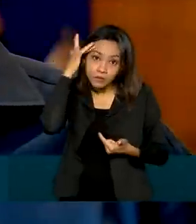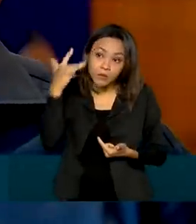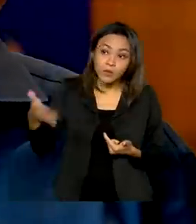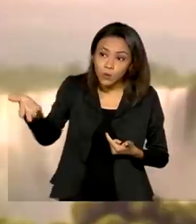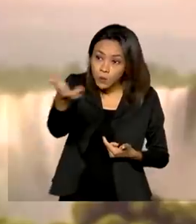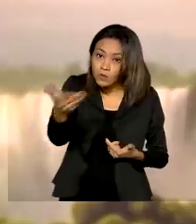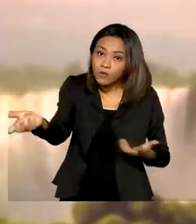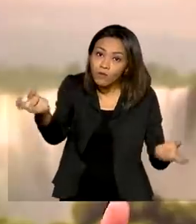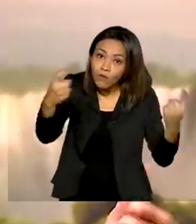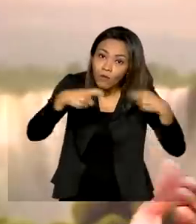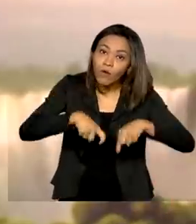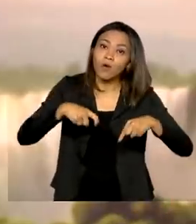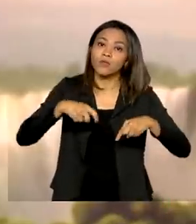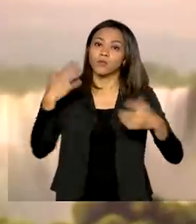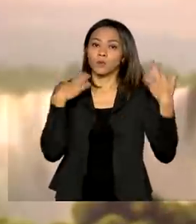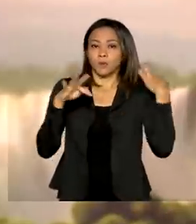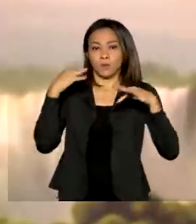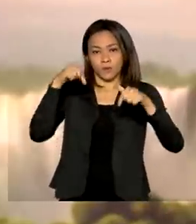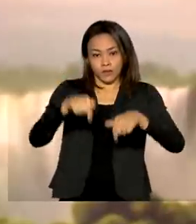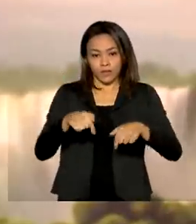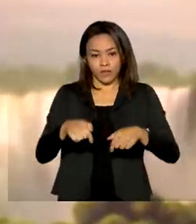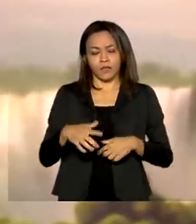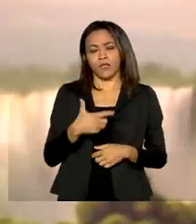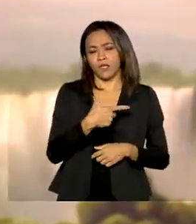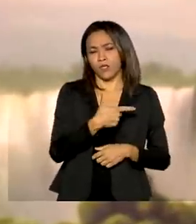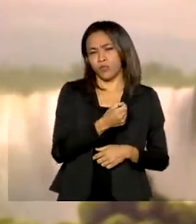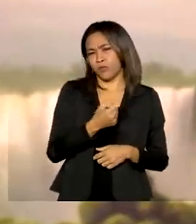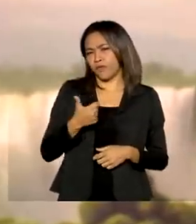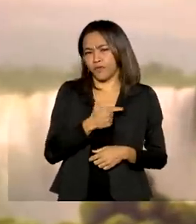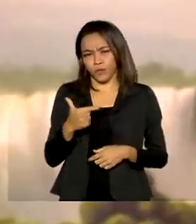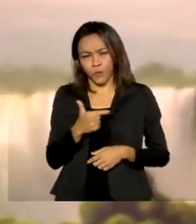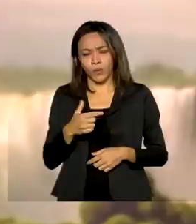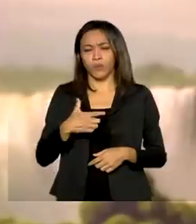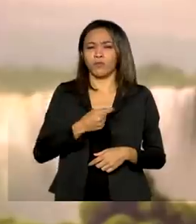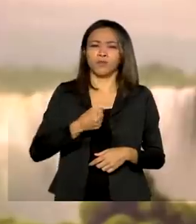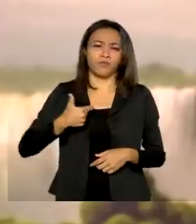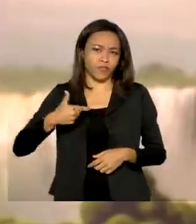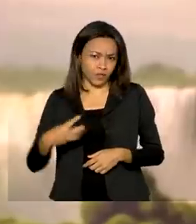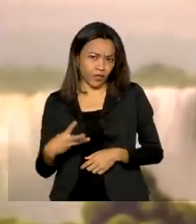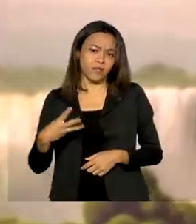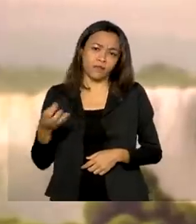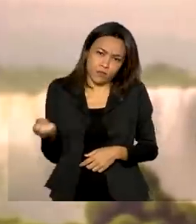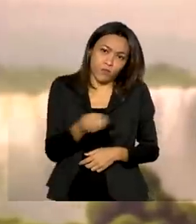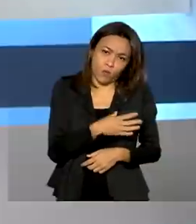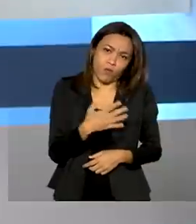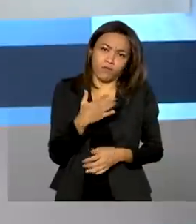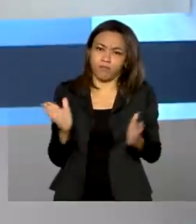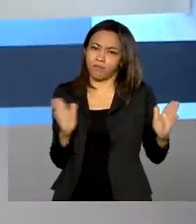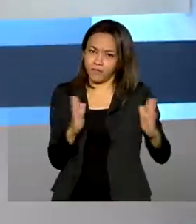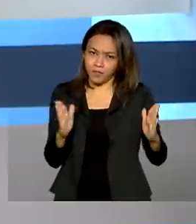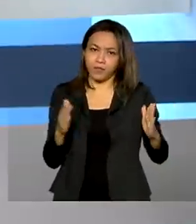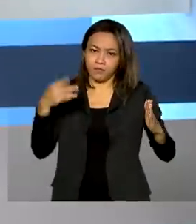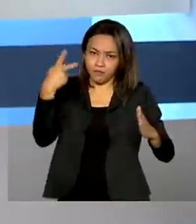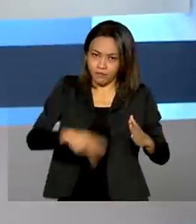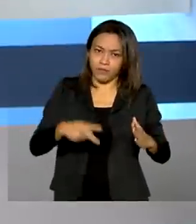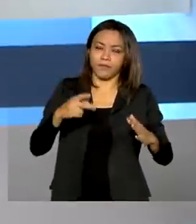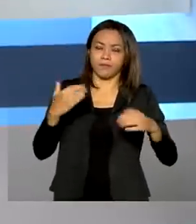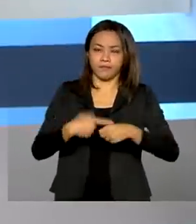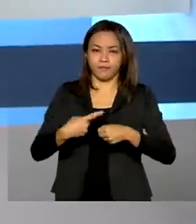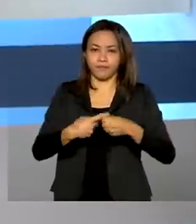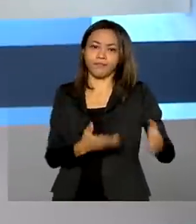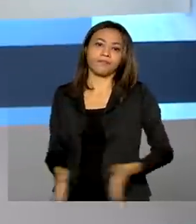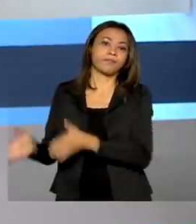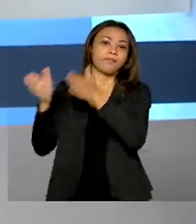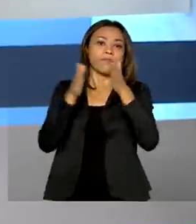logística. E 2022, 2023, um novo cenário para Foz do Iguaçu. Uma